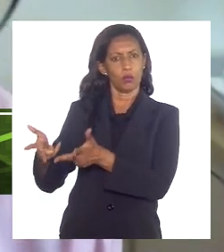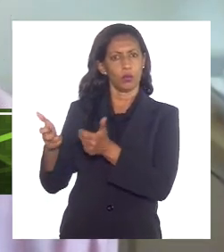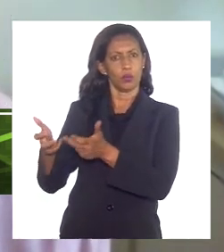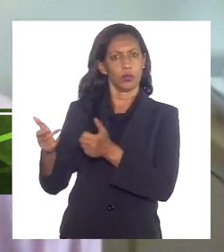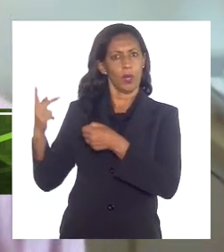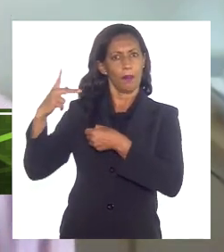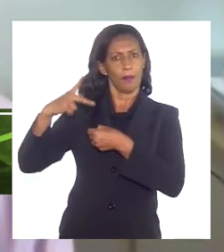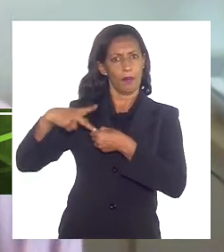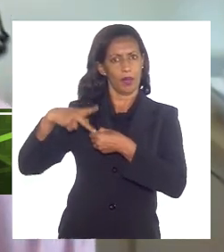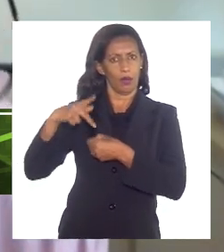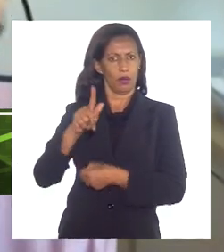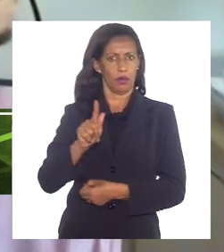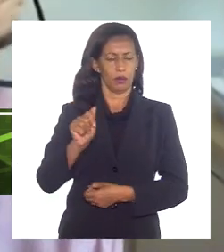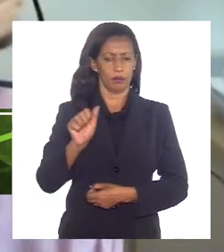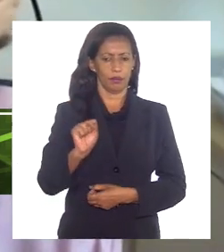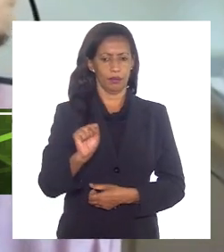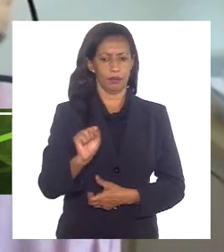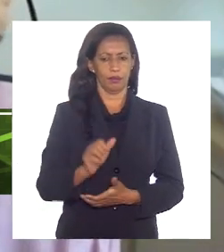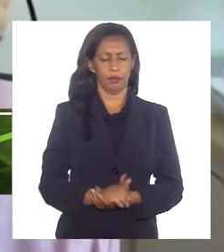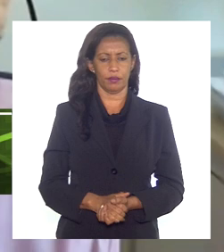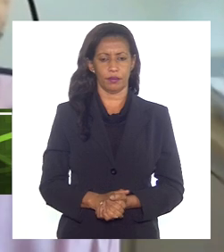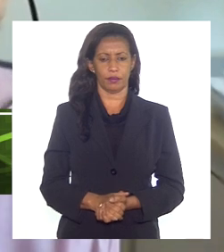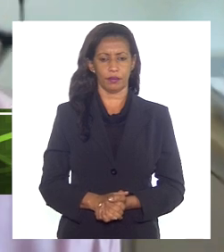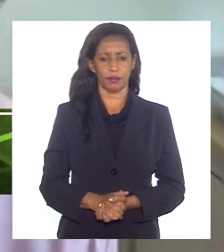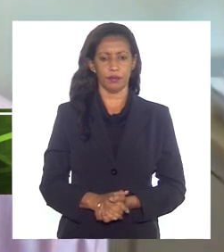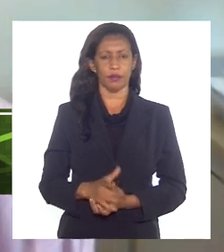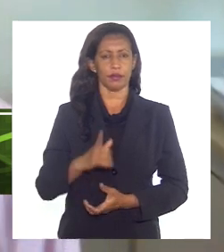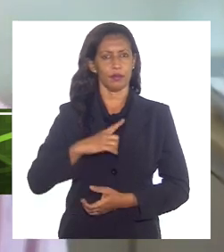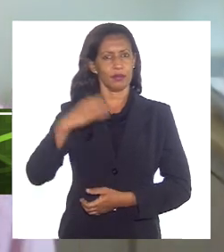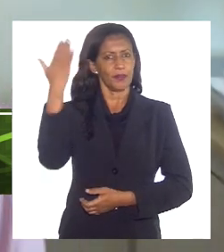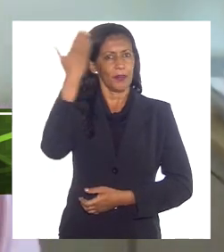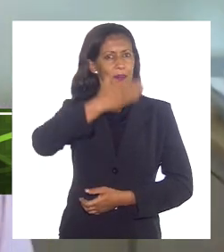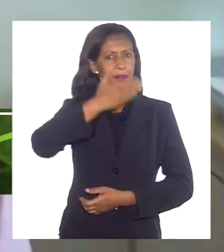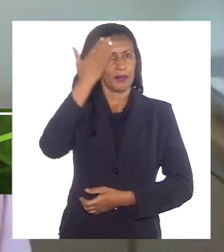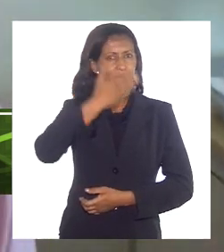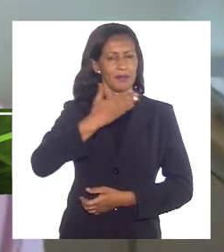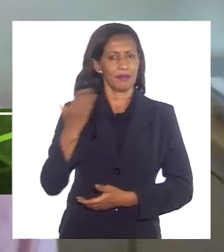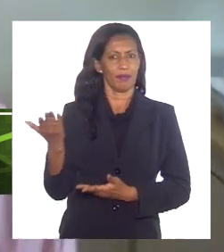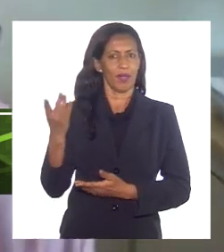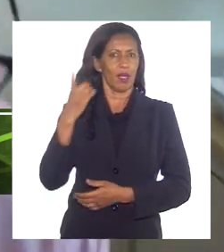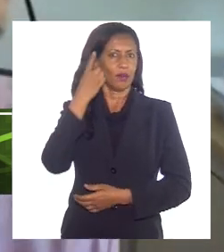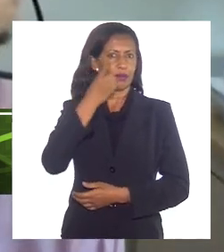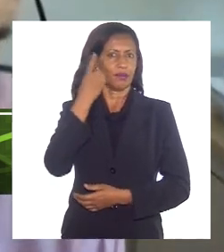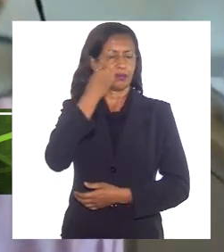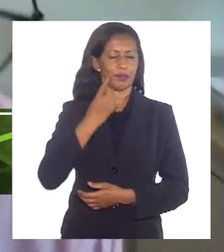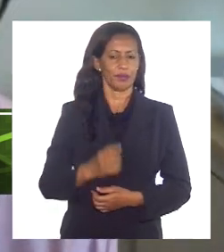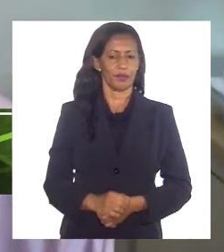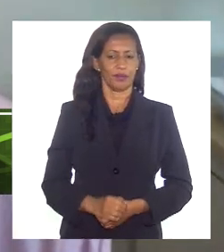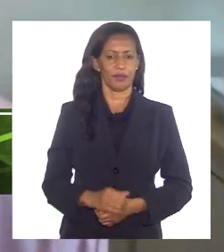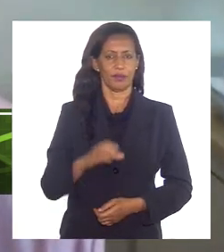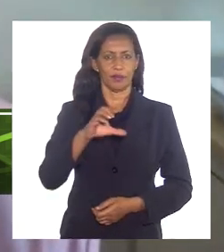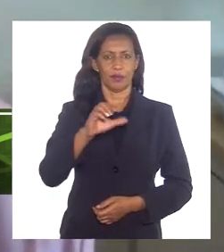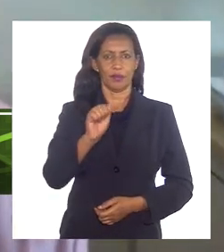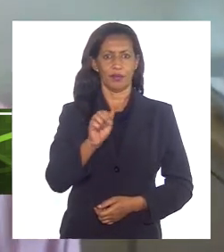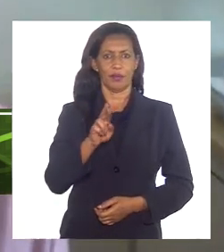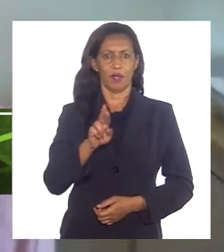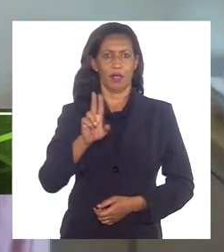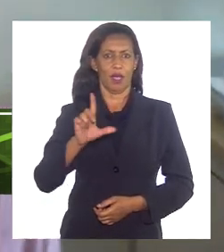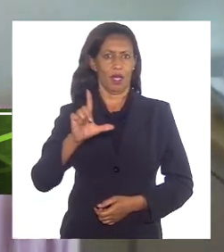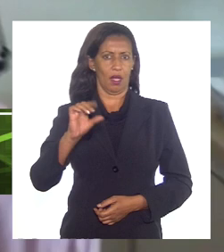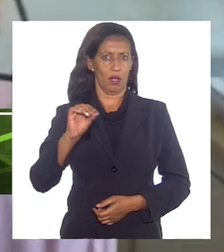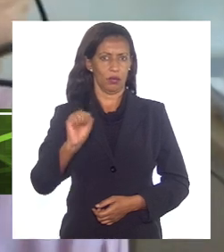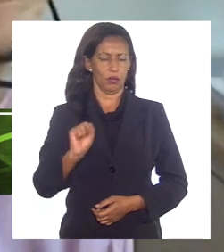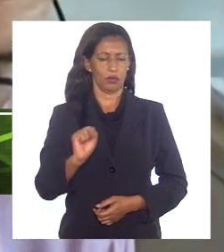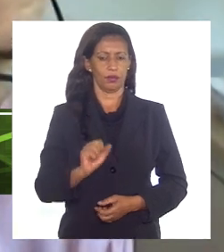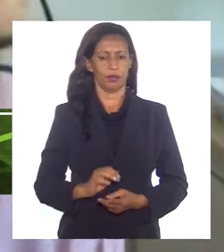petróleo e gás, e contando com a presença dos senhores deputados, Carlos Macedo,